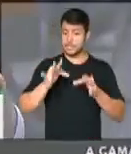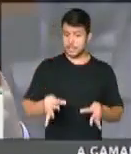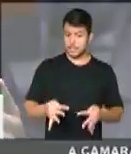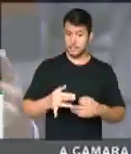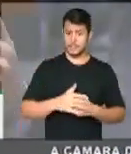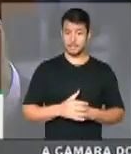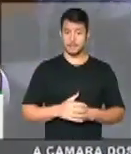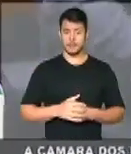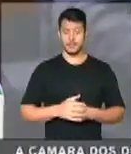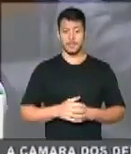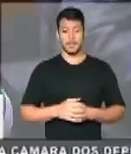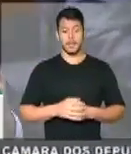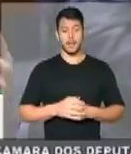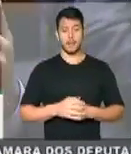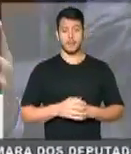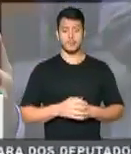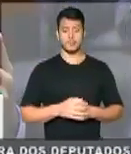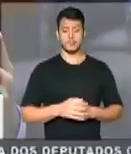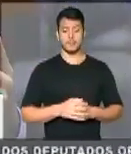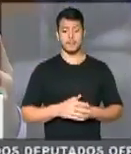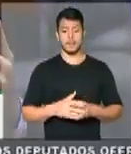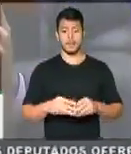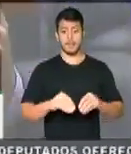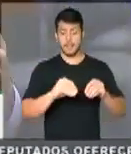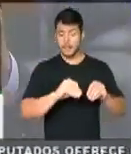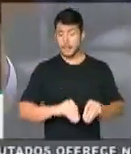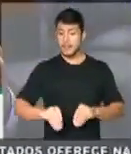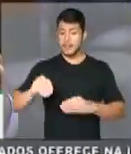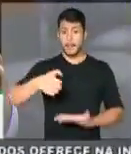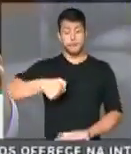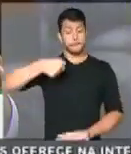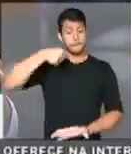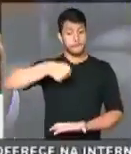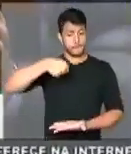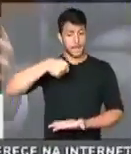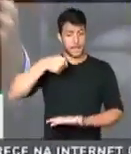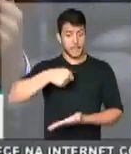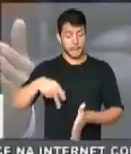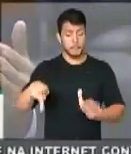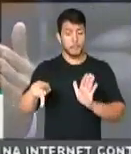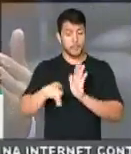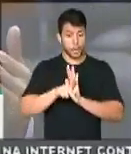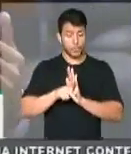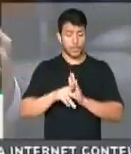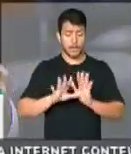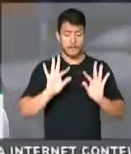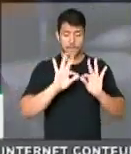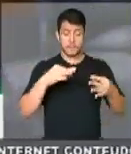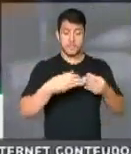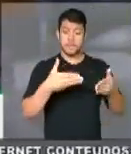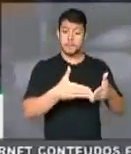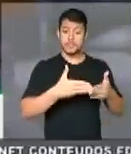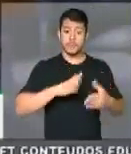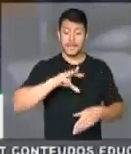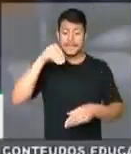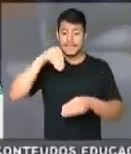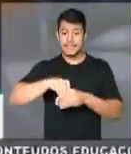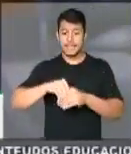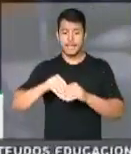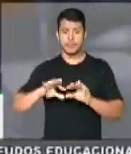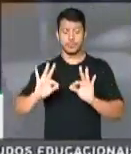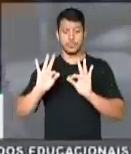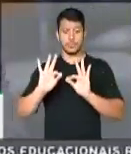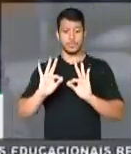levaram para Moscou malas a pedido da família. dentro dessa mala tinha uma